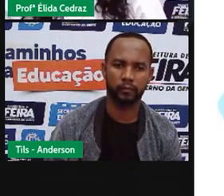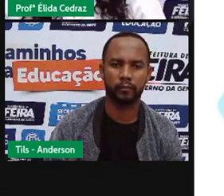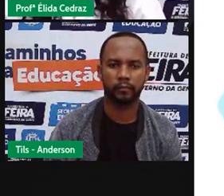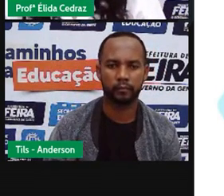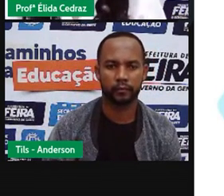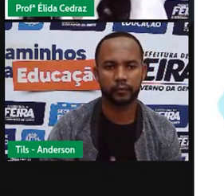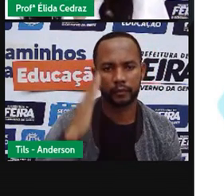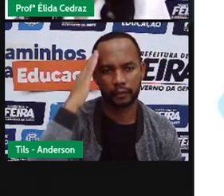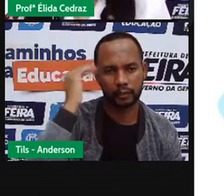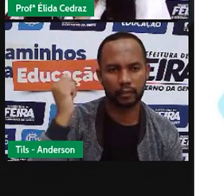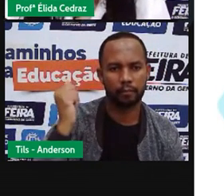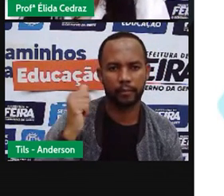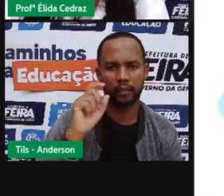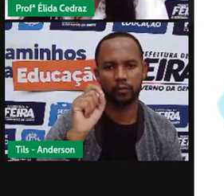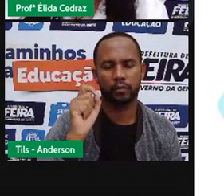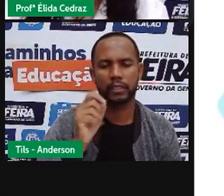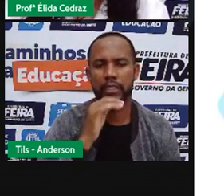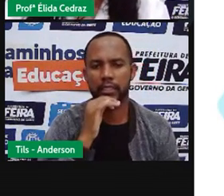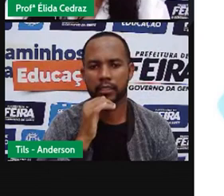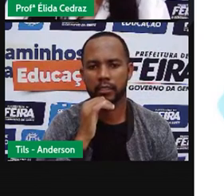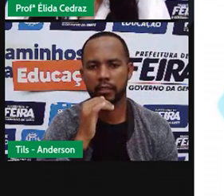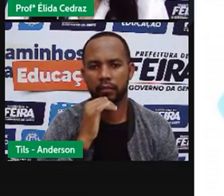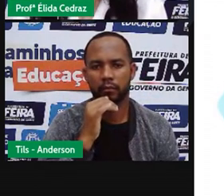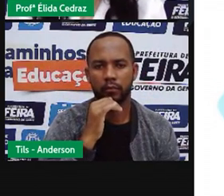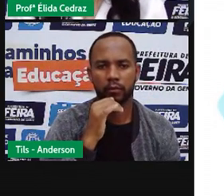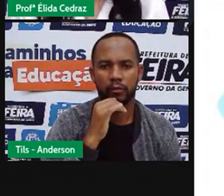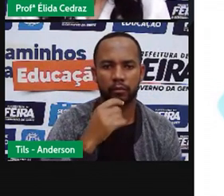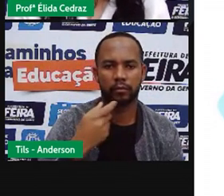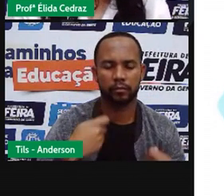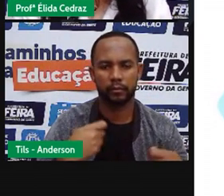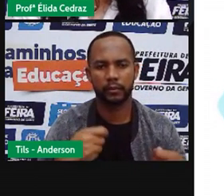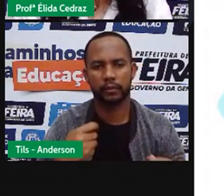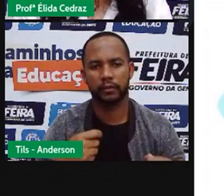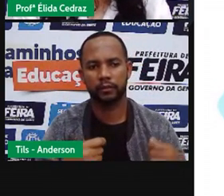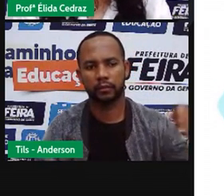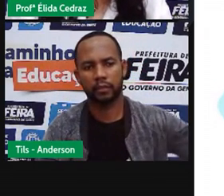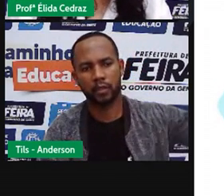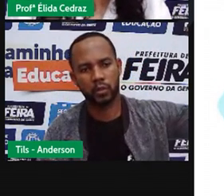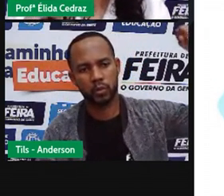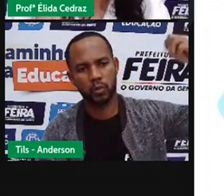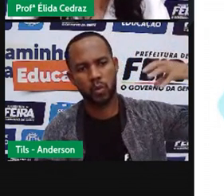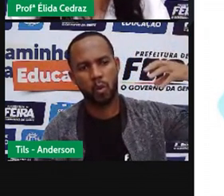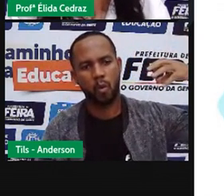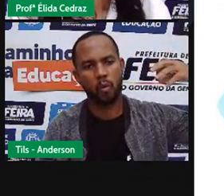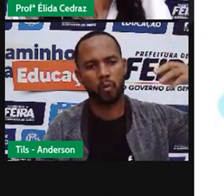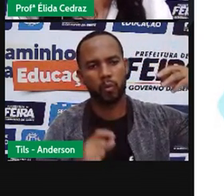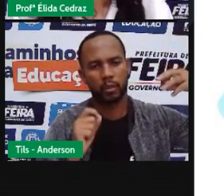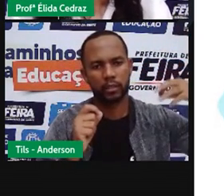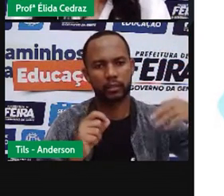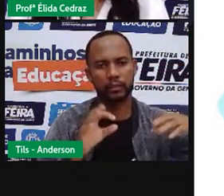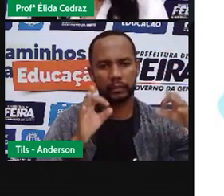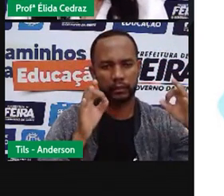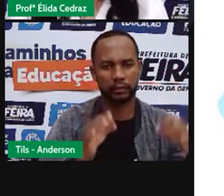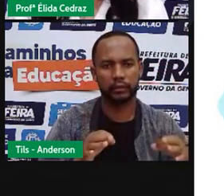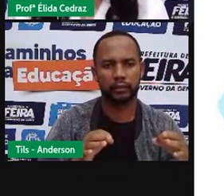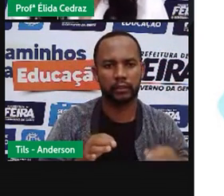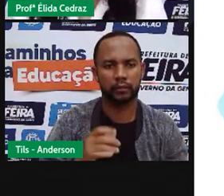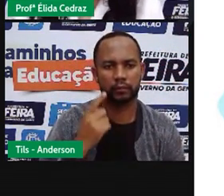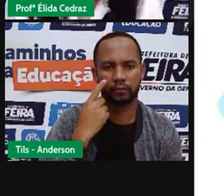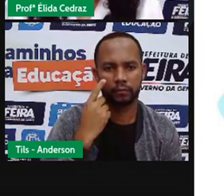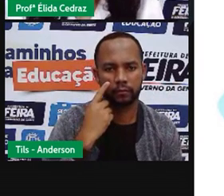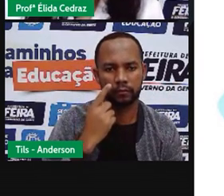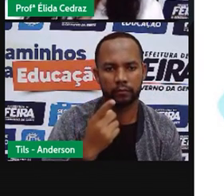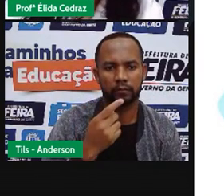Sabendo que a posição da sombra depende da posição do sol, marque o sol correto.